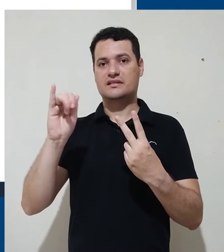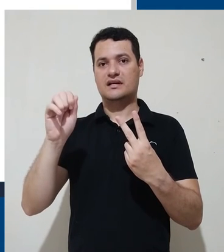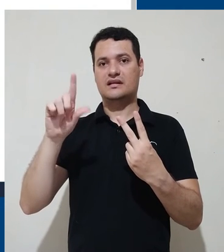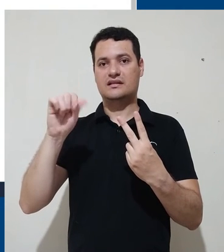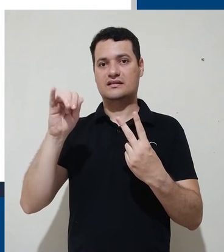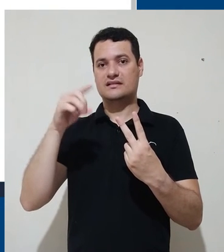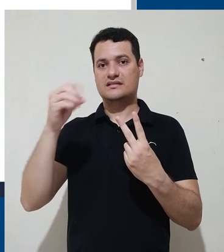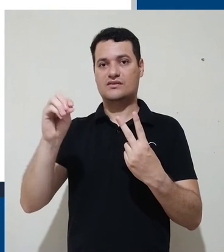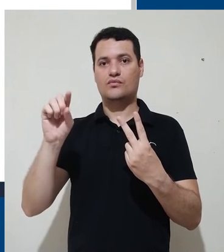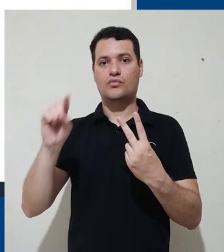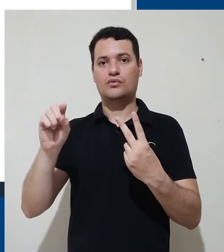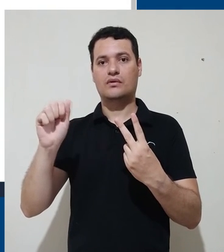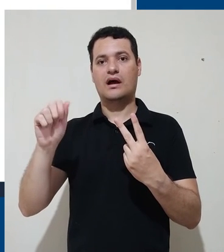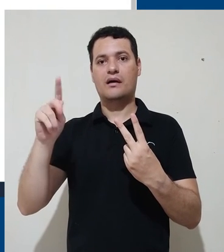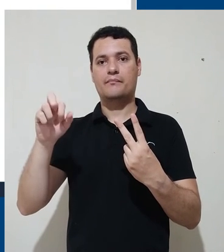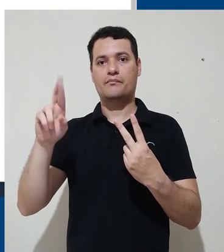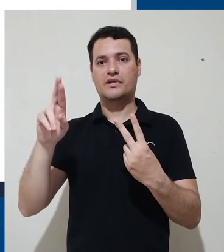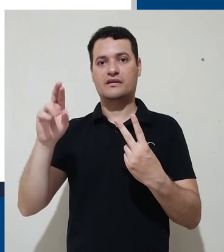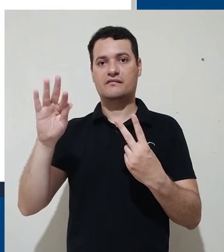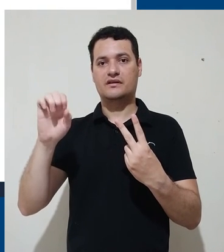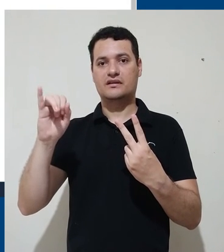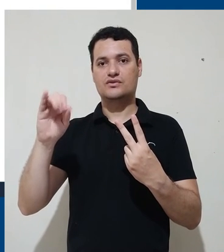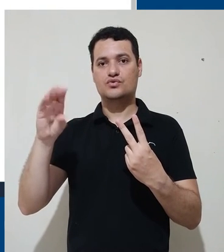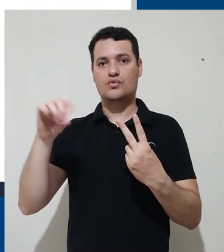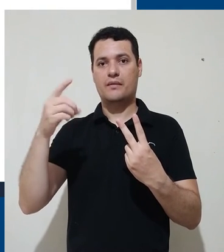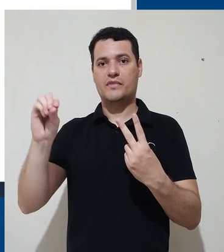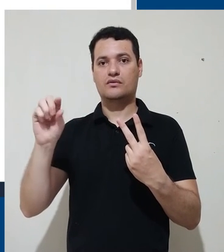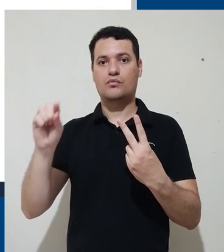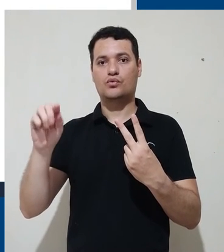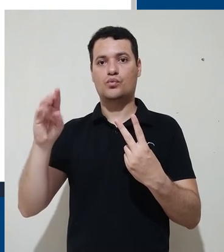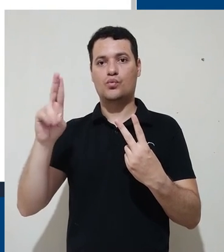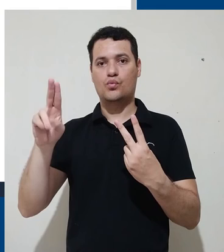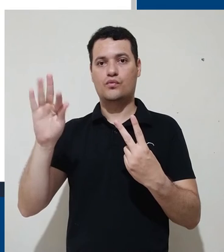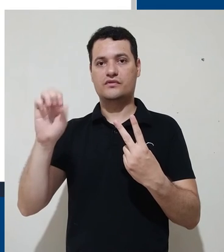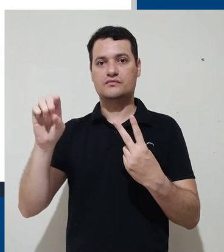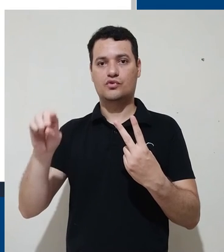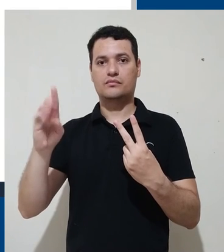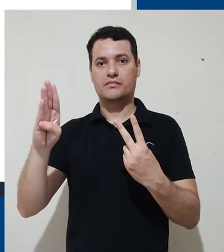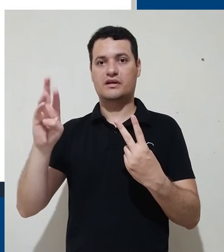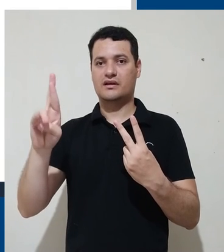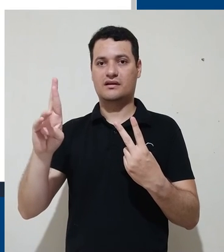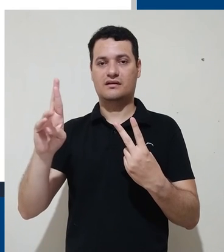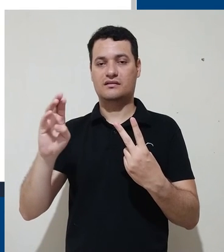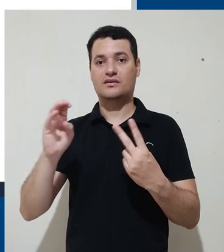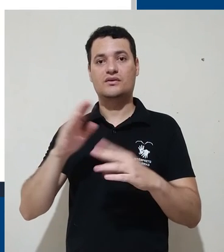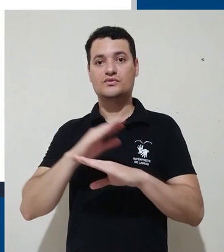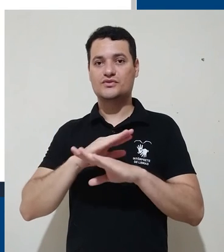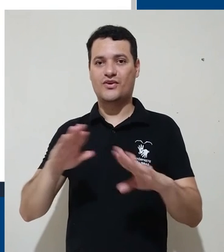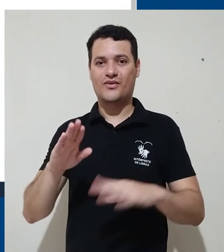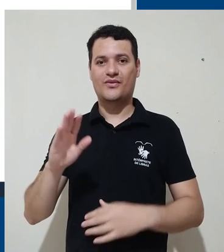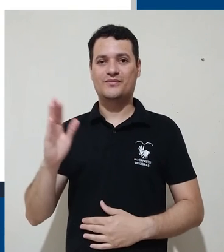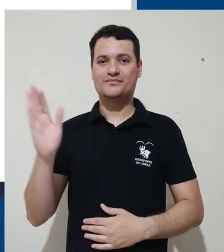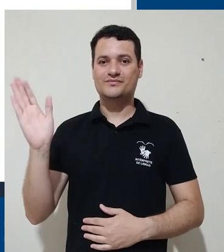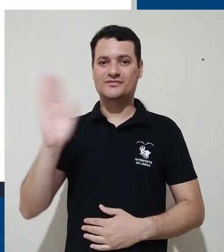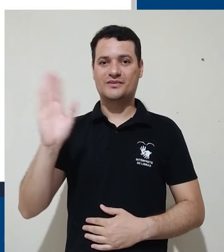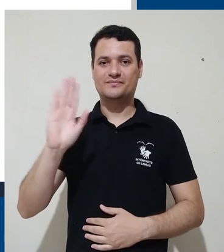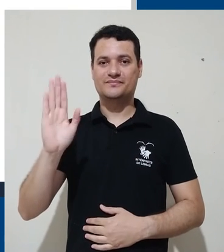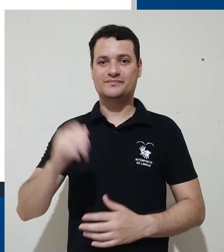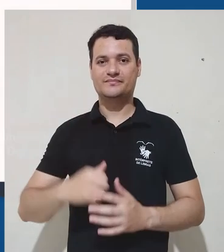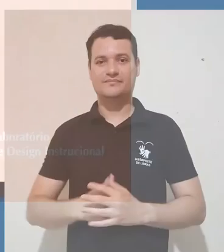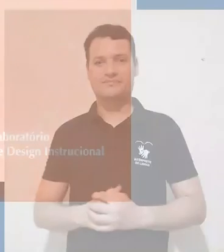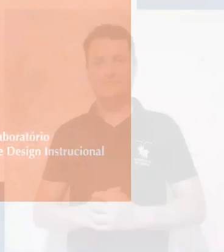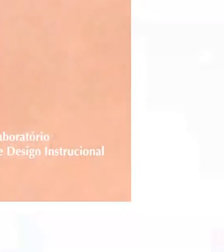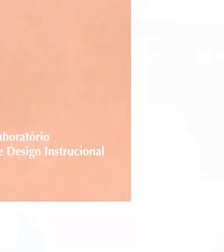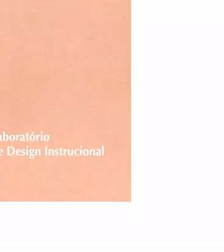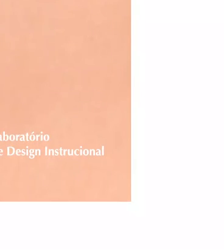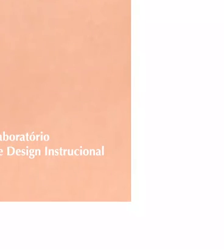especializarcao.aperfeiçoamento.ufis.br para os cursos de especialização. Por hoje é só. Até a próxima aula.